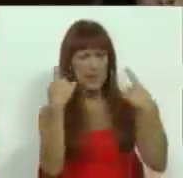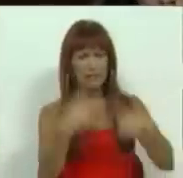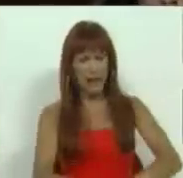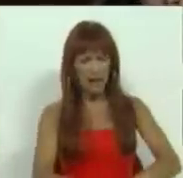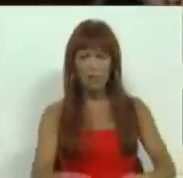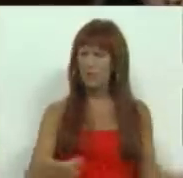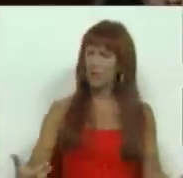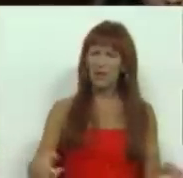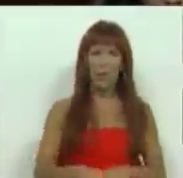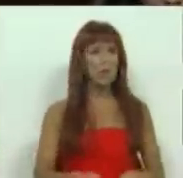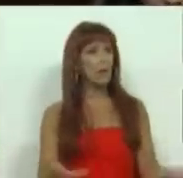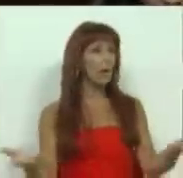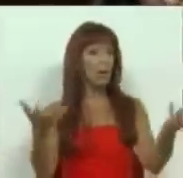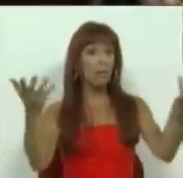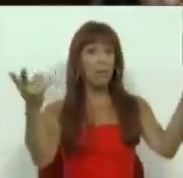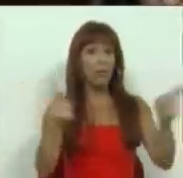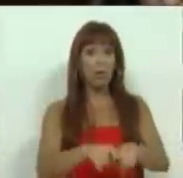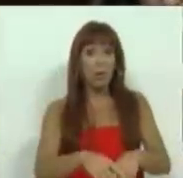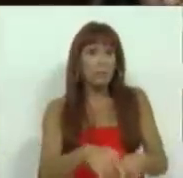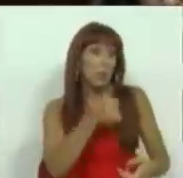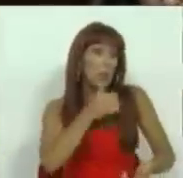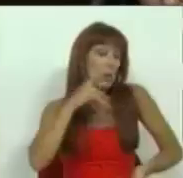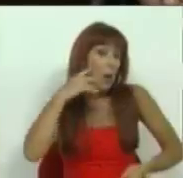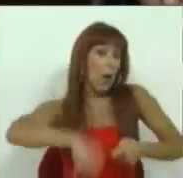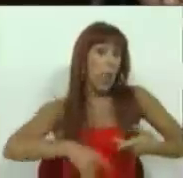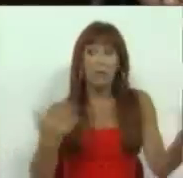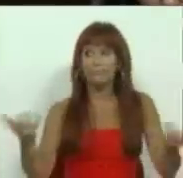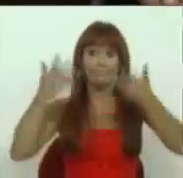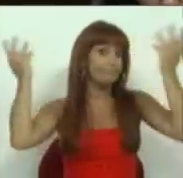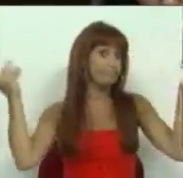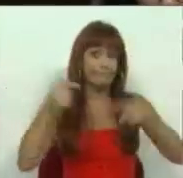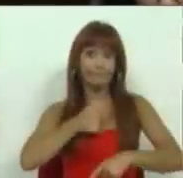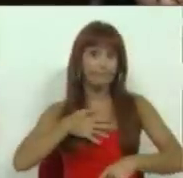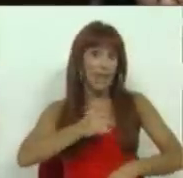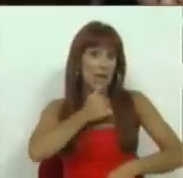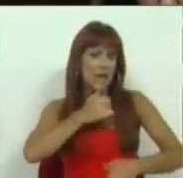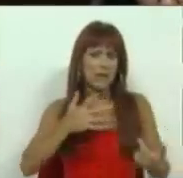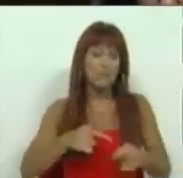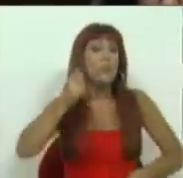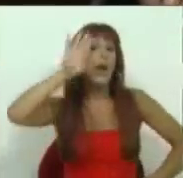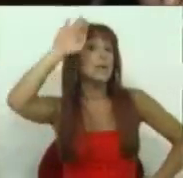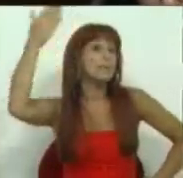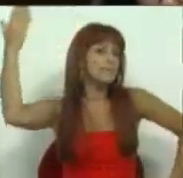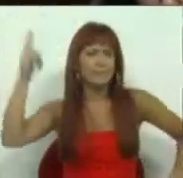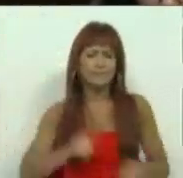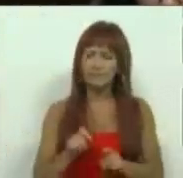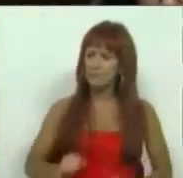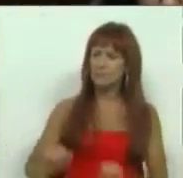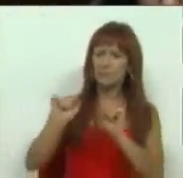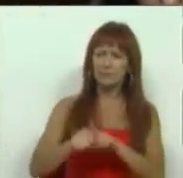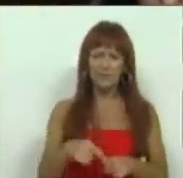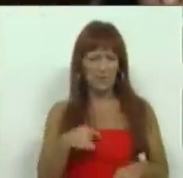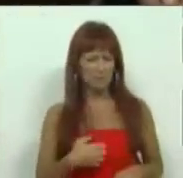ficando à mercê da discricionariedade, da arbitrariedade do patronato e quiçá até do seu